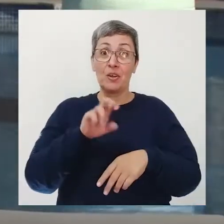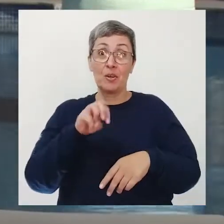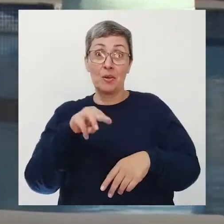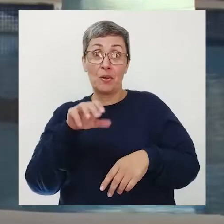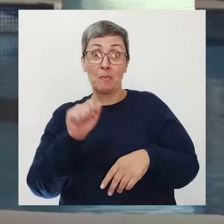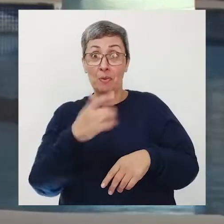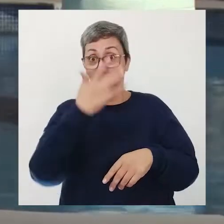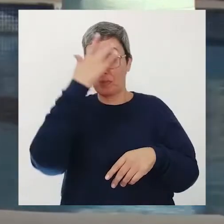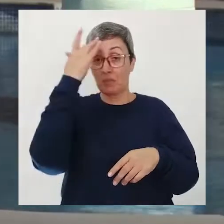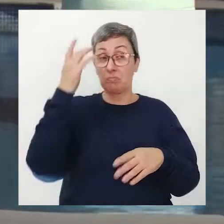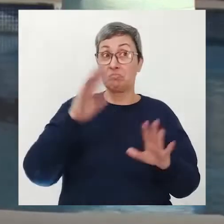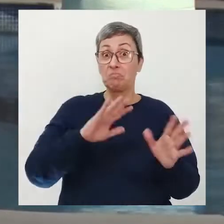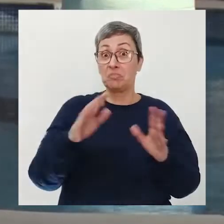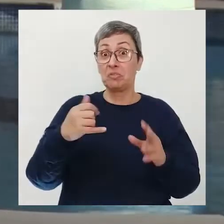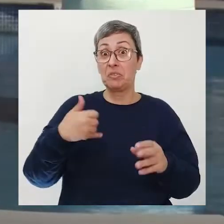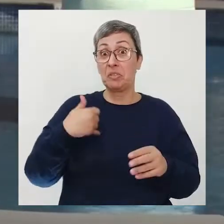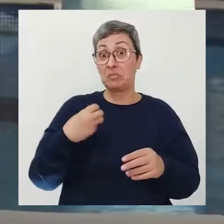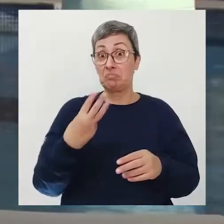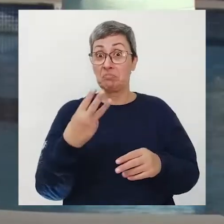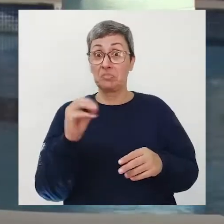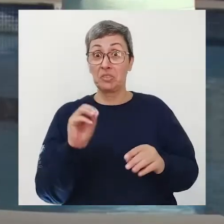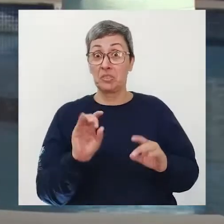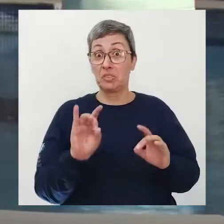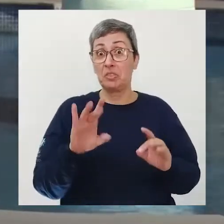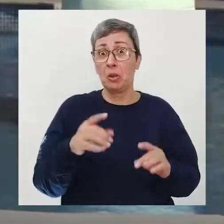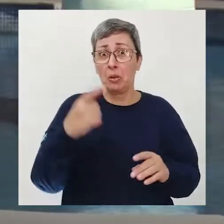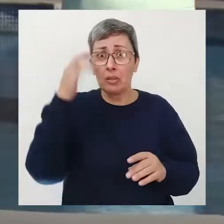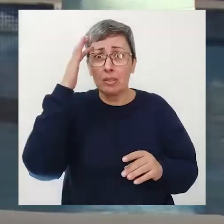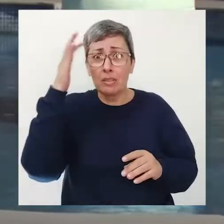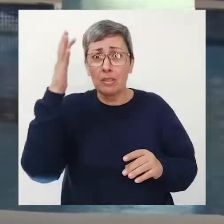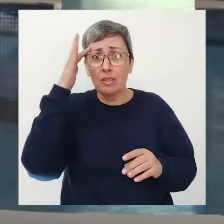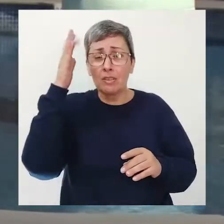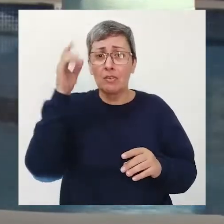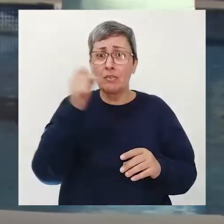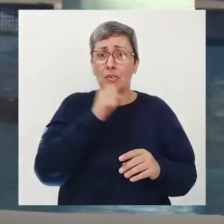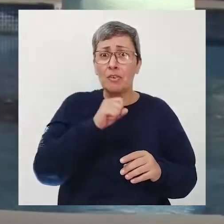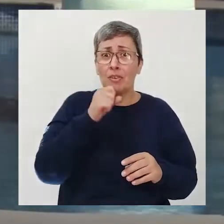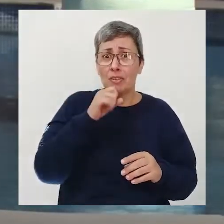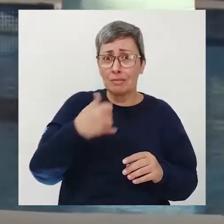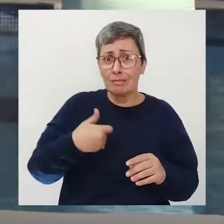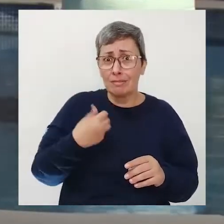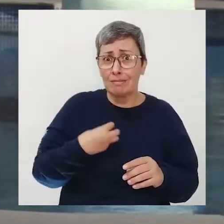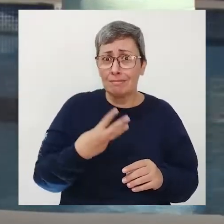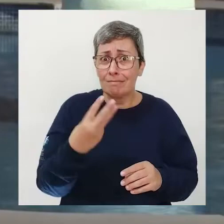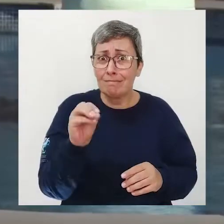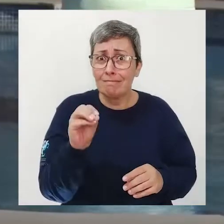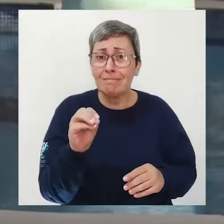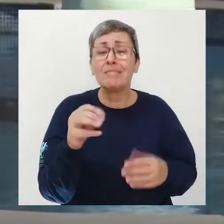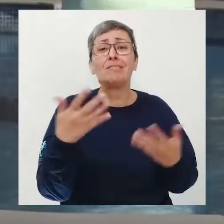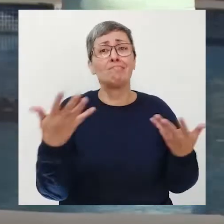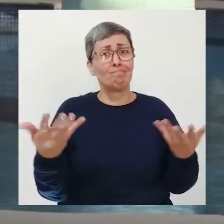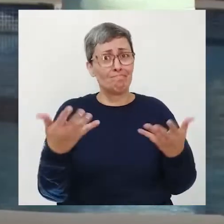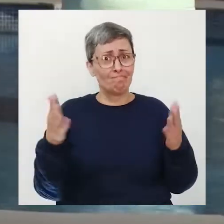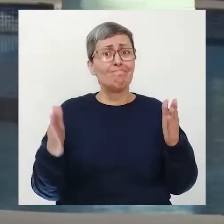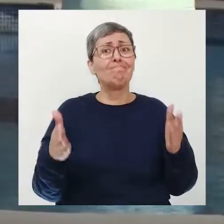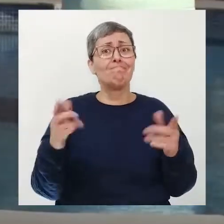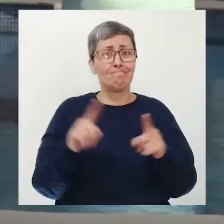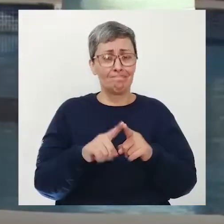época foi lá em por volta de 1900 na época da idade média essa expectativa aumentou passou para 40 anos